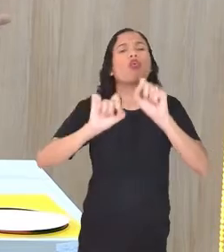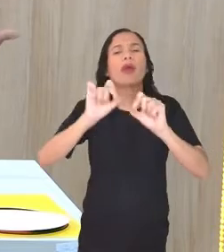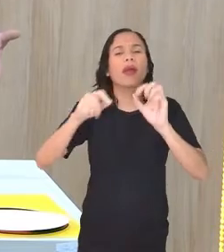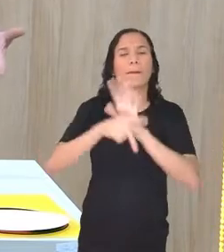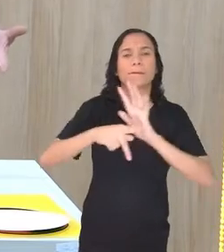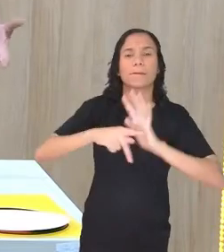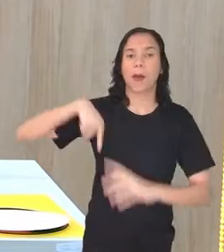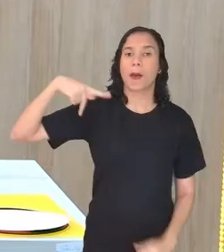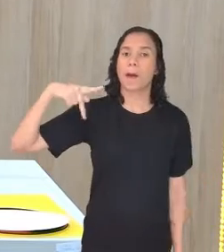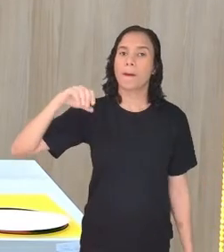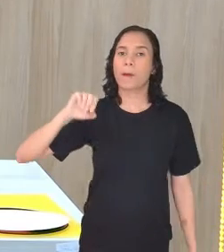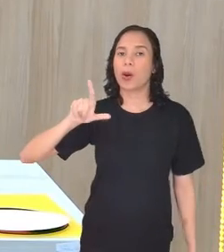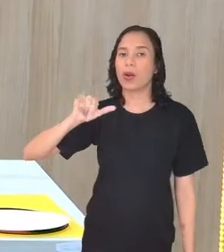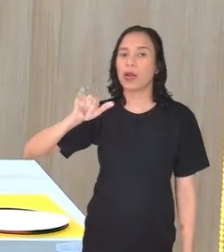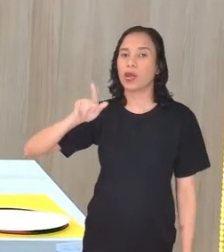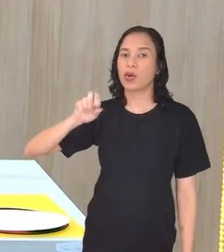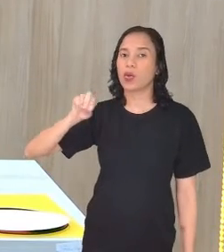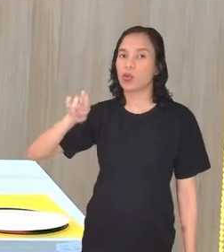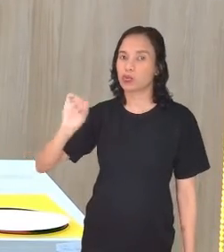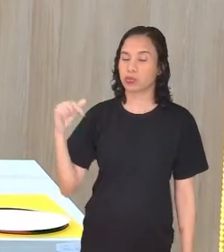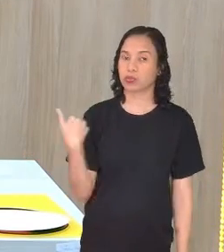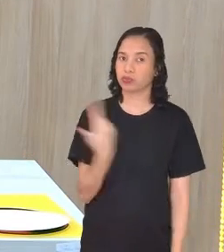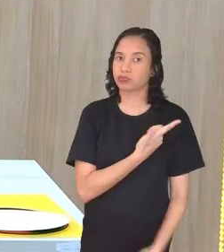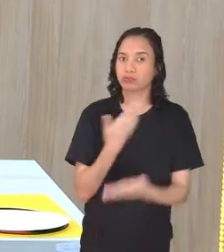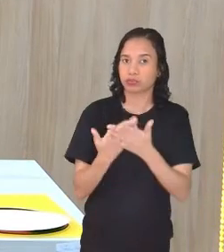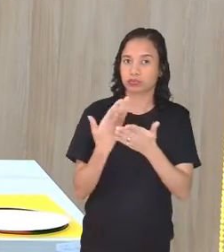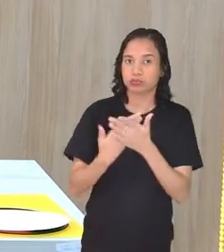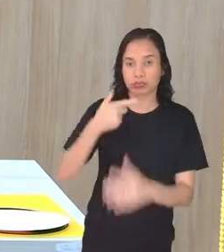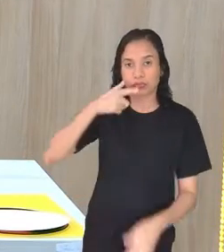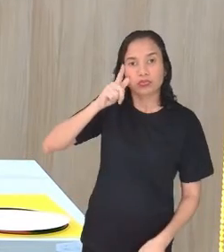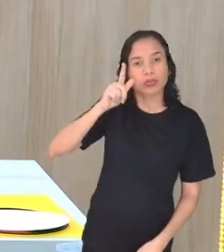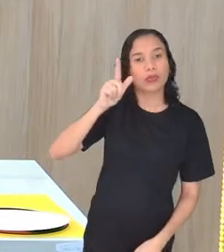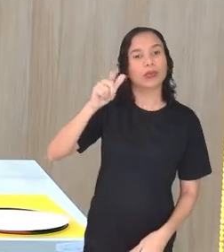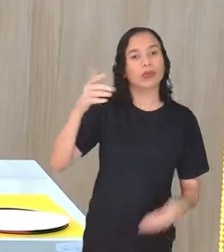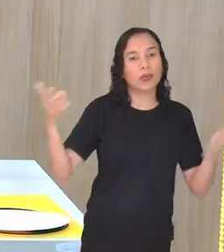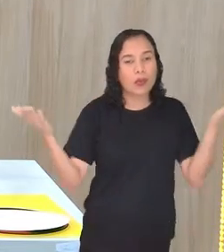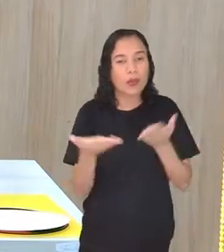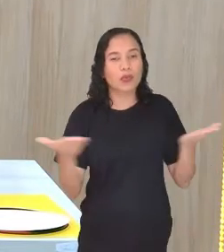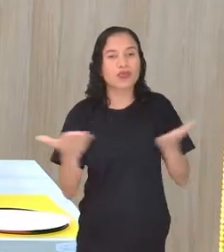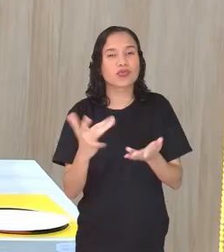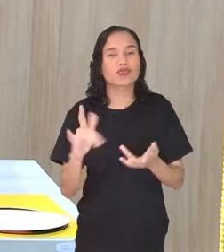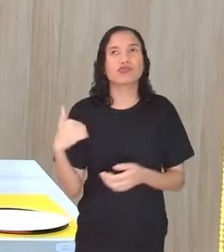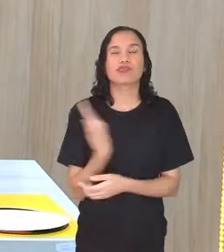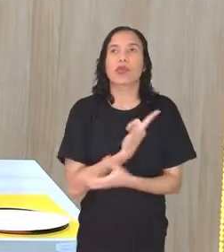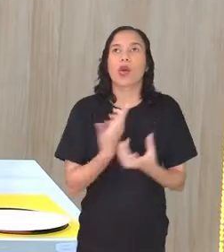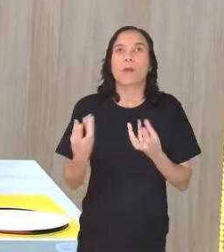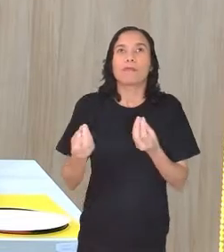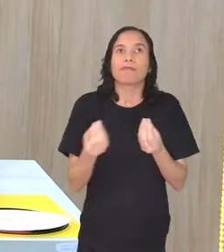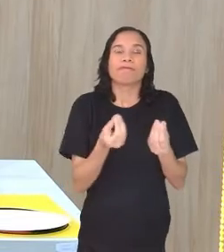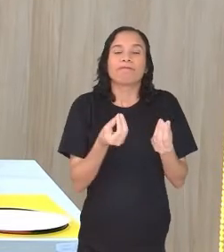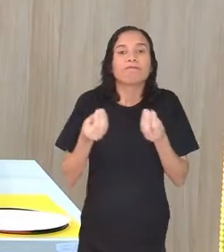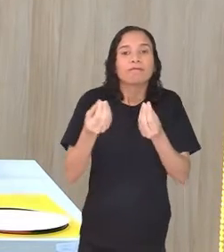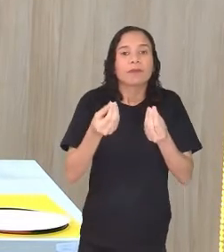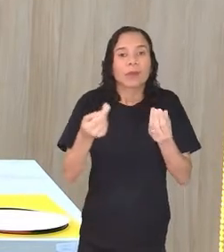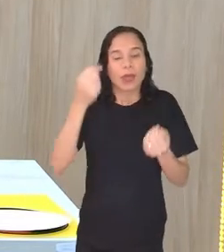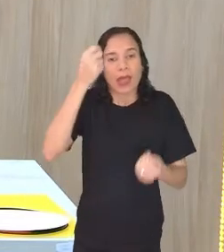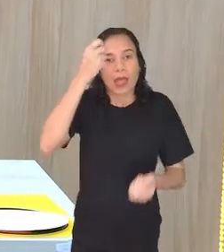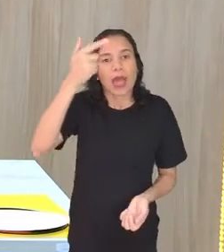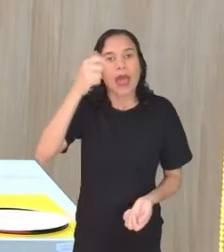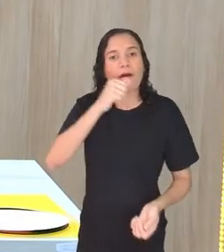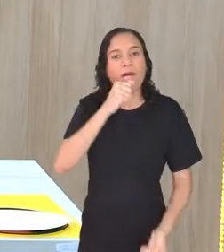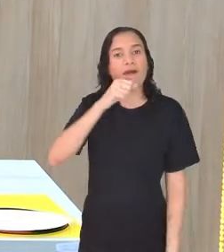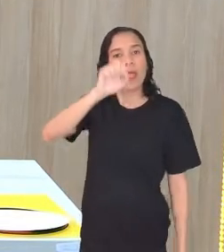polígonos, gente. A gente ontem trabalhou com figuras. Hoje a gente vai ficar no campo da